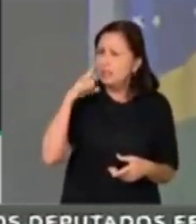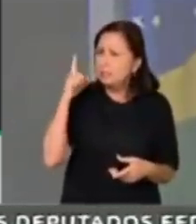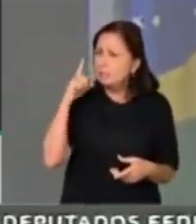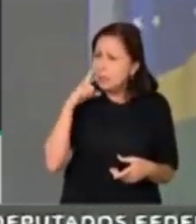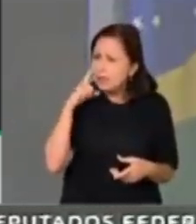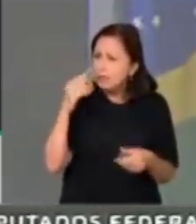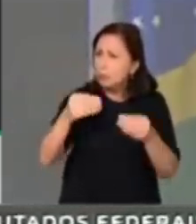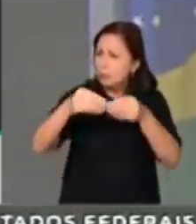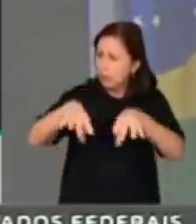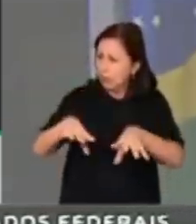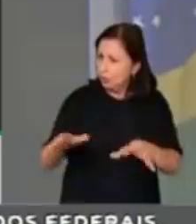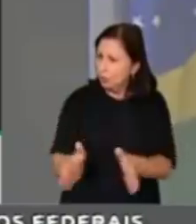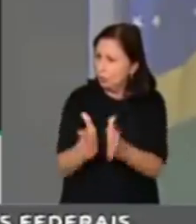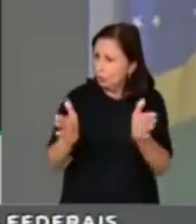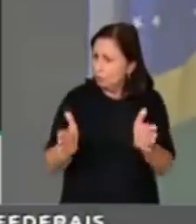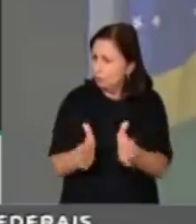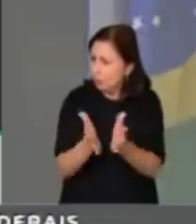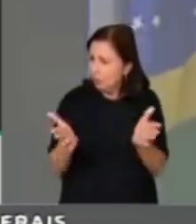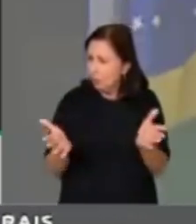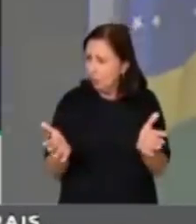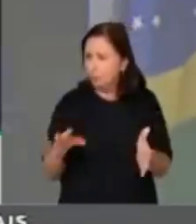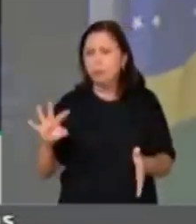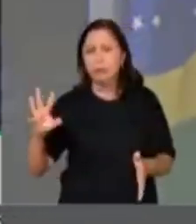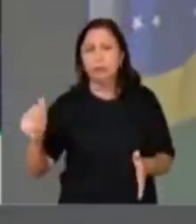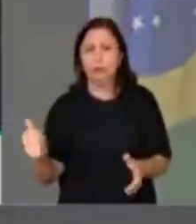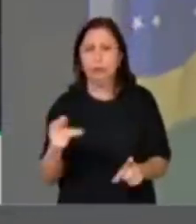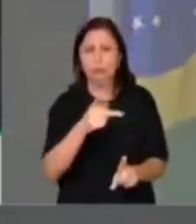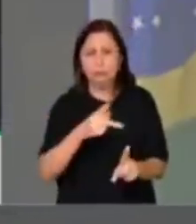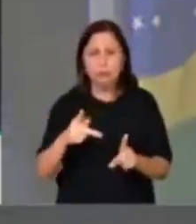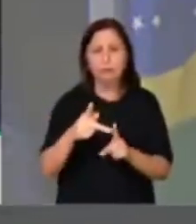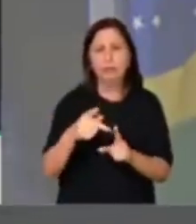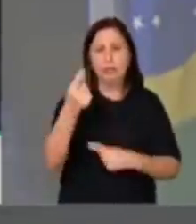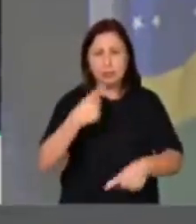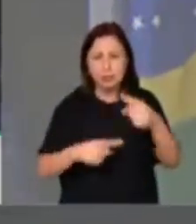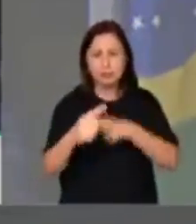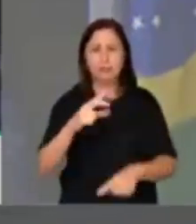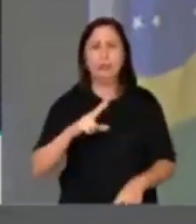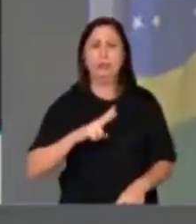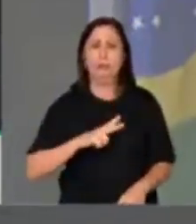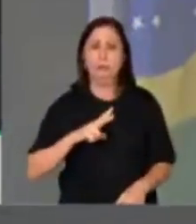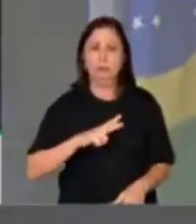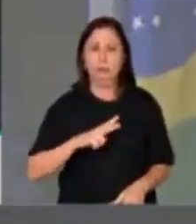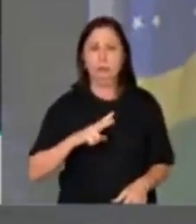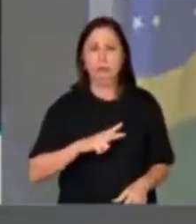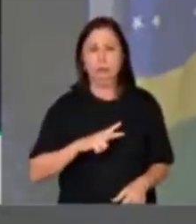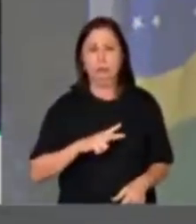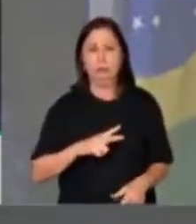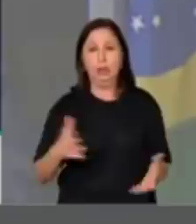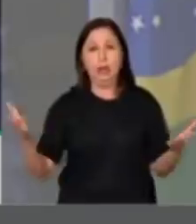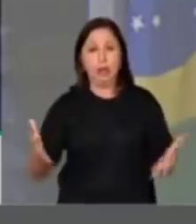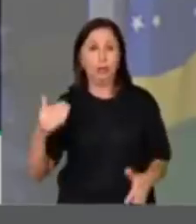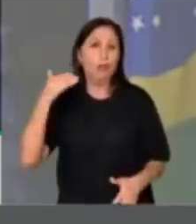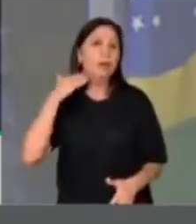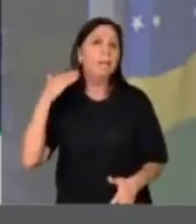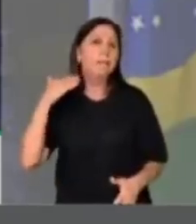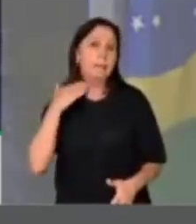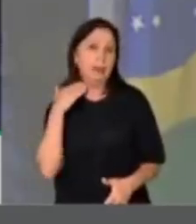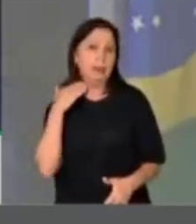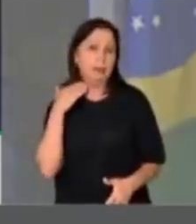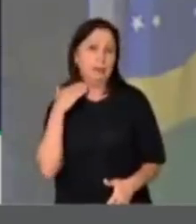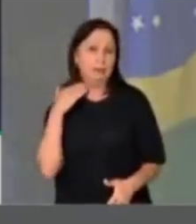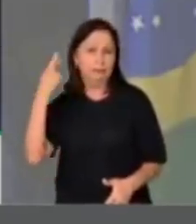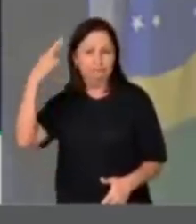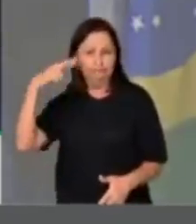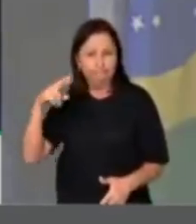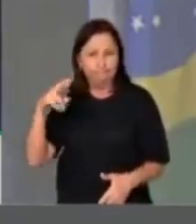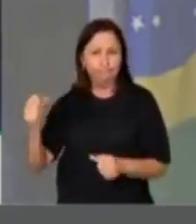pobres, é uma reforma que vai afundar o país, que vai passar a previdência privada, tão virtuosa a previdência, para a mão dos banqueiros. Portanto, vamos tirar